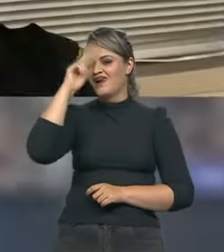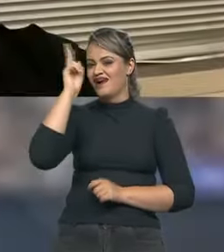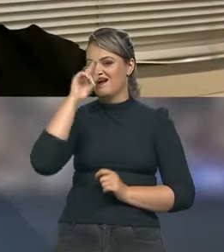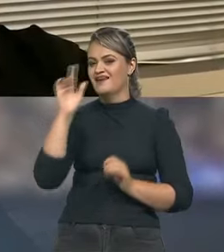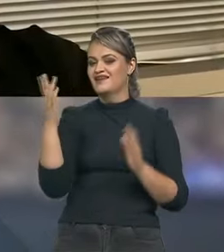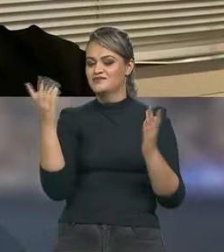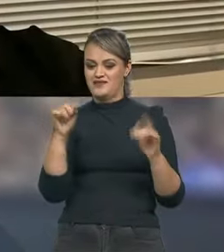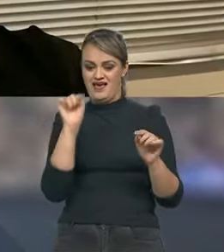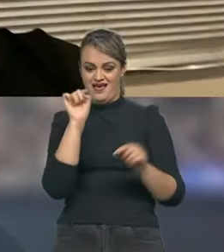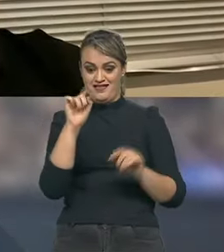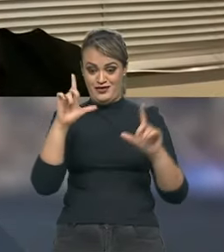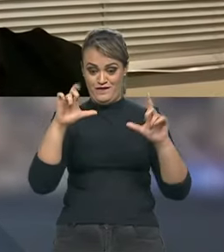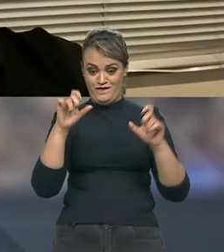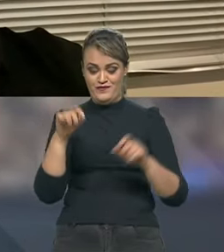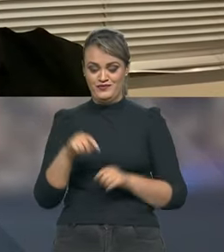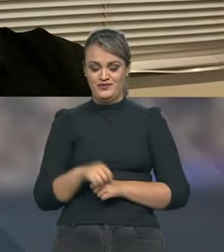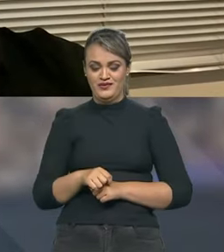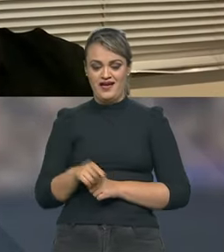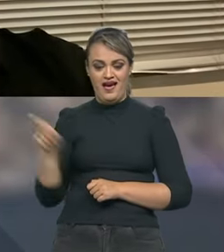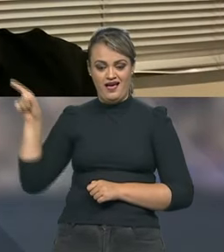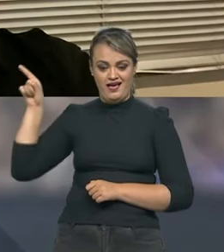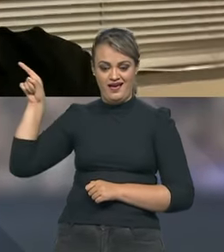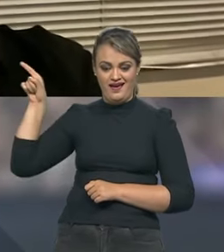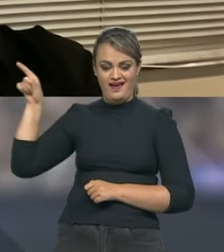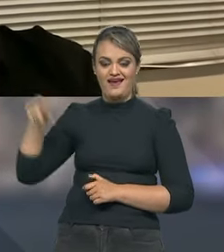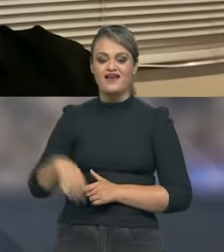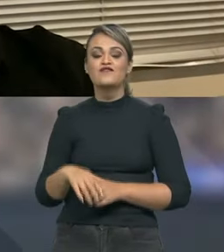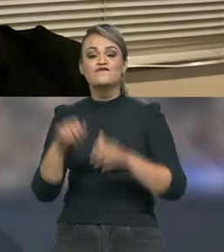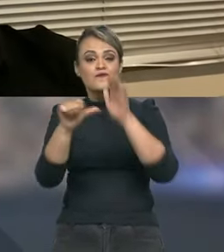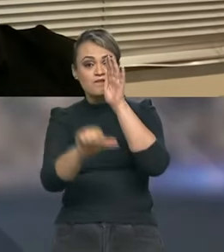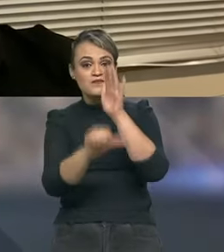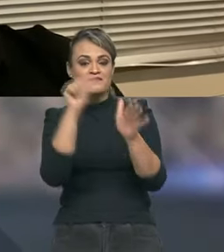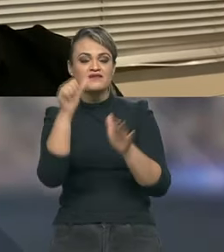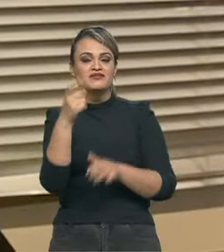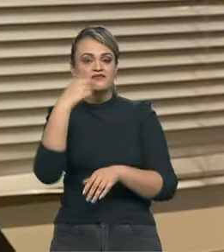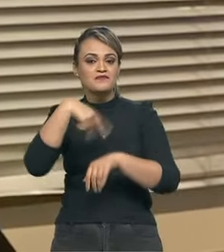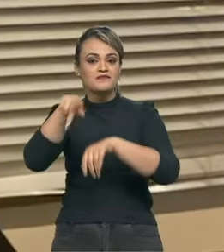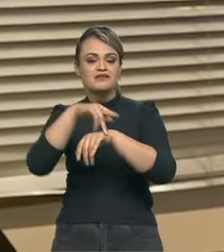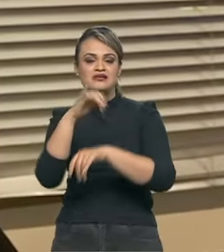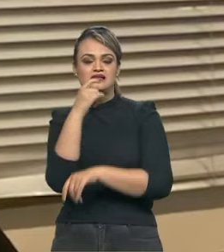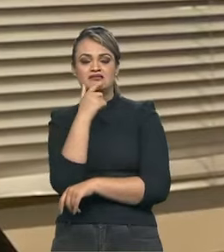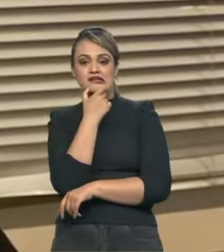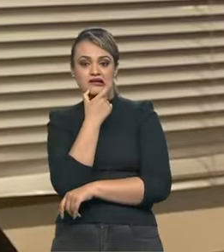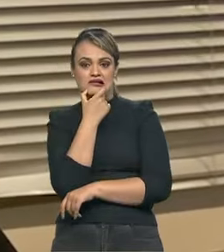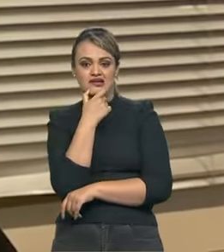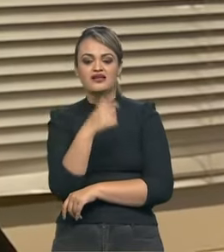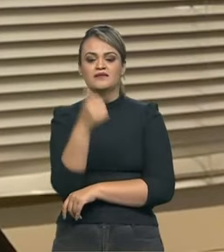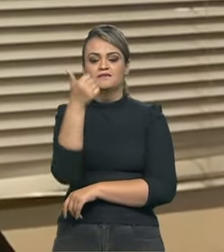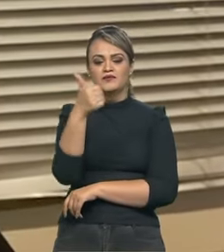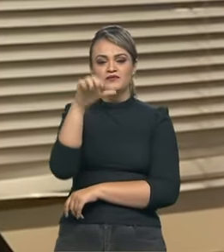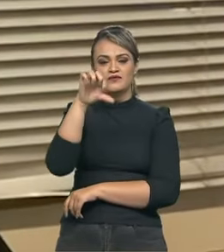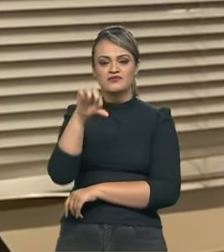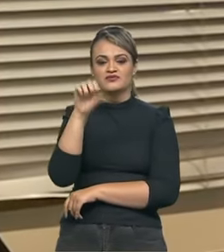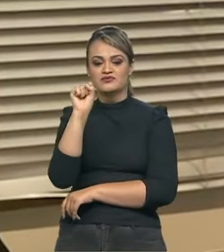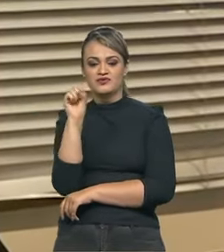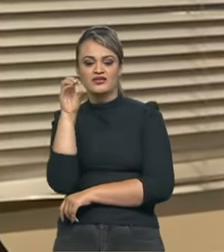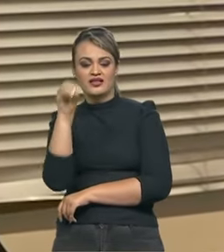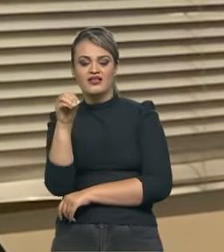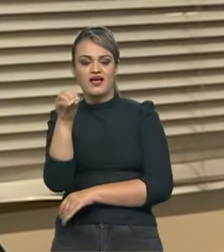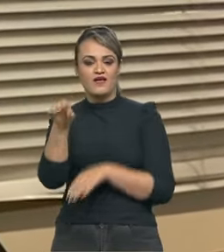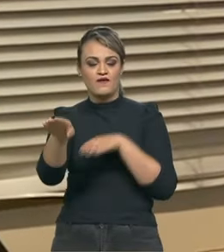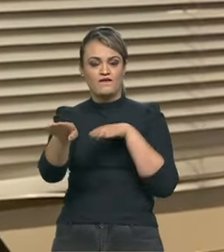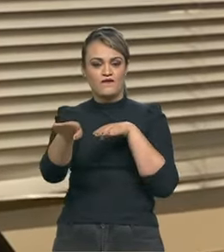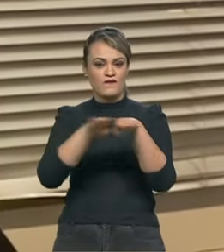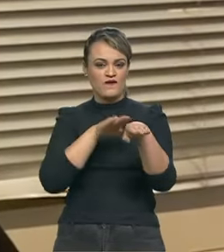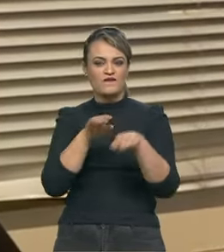carreira, que foi o primeiro ano que eu fui para a Inglaterra. E aí, em 1980, eu fui correr de